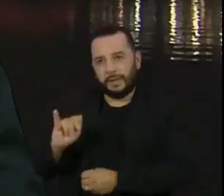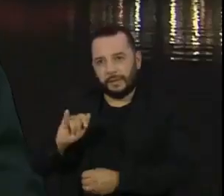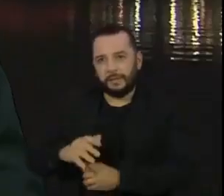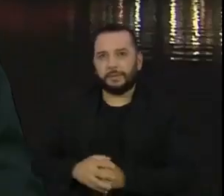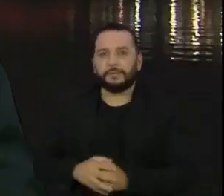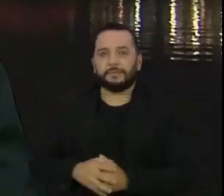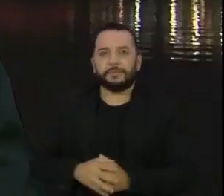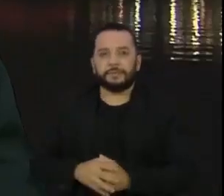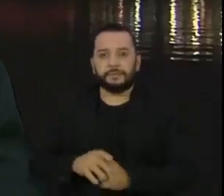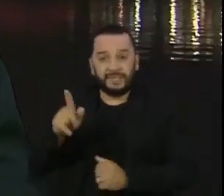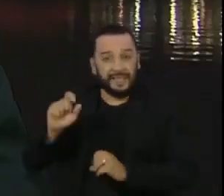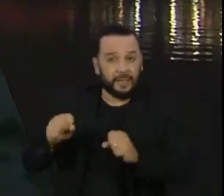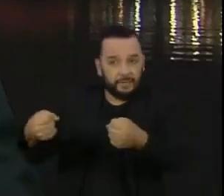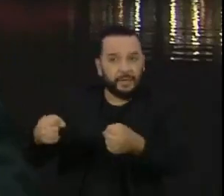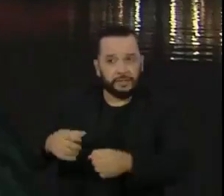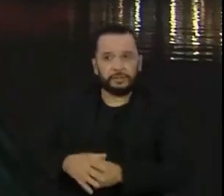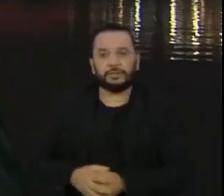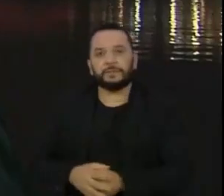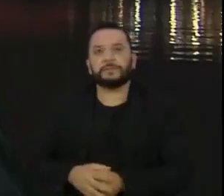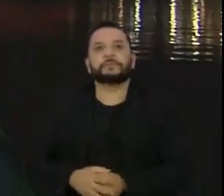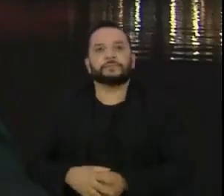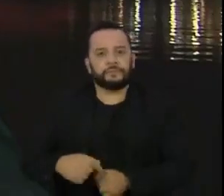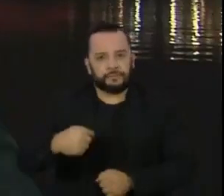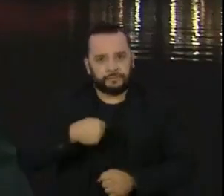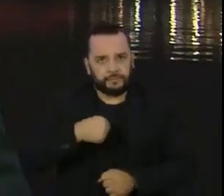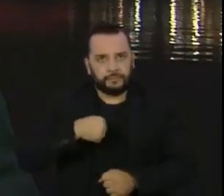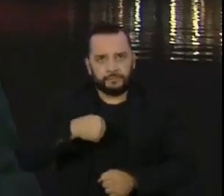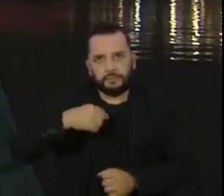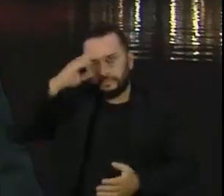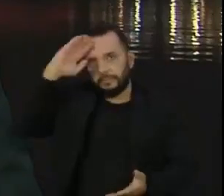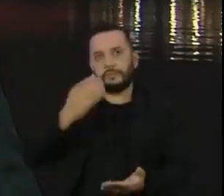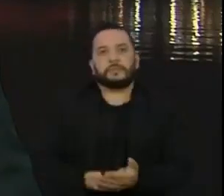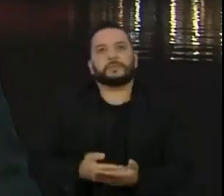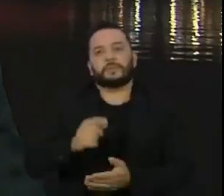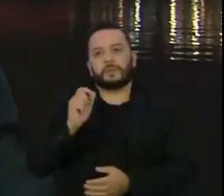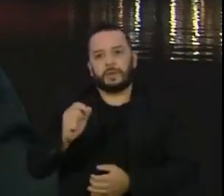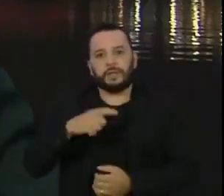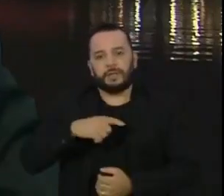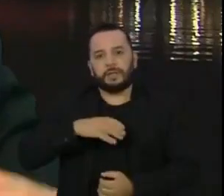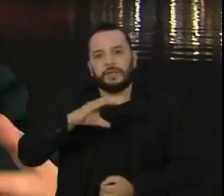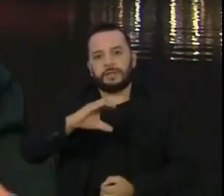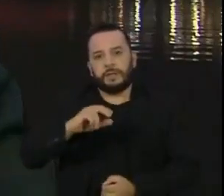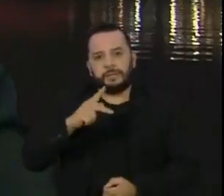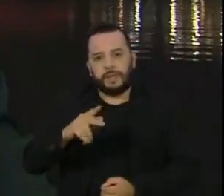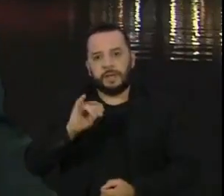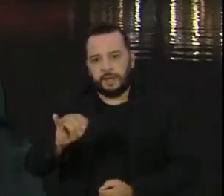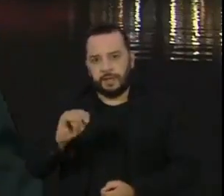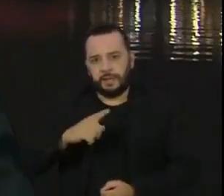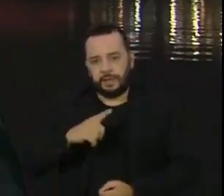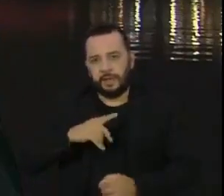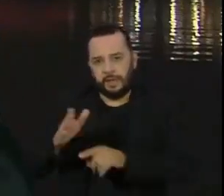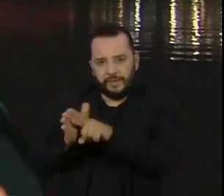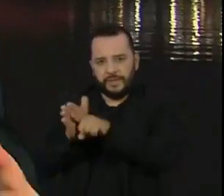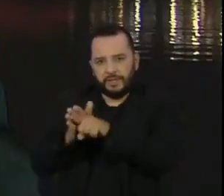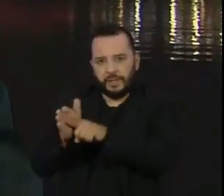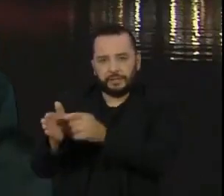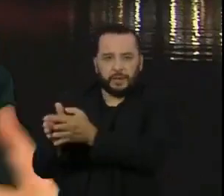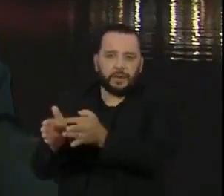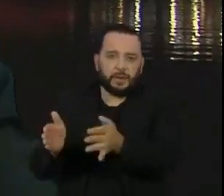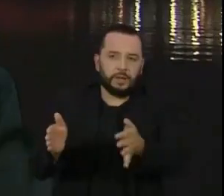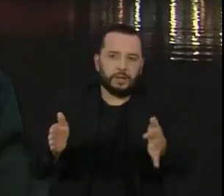O senhor defende isso? Eu acredito que ao longo da CPI, como ela é muito demorada e vai ter